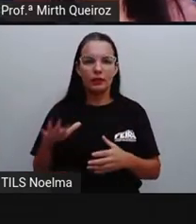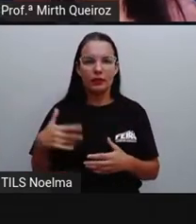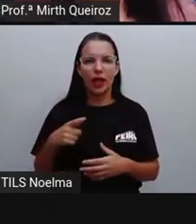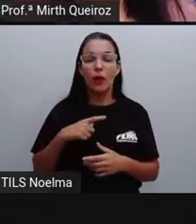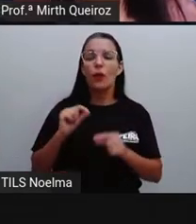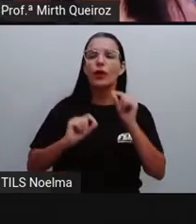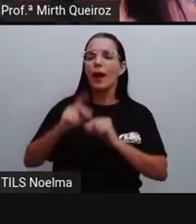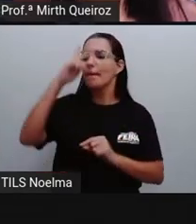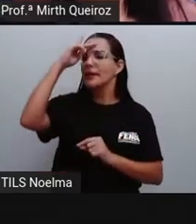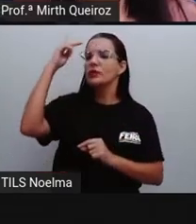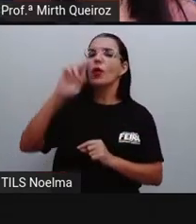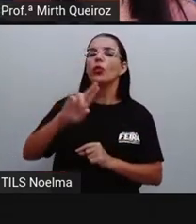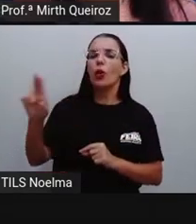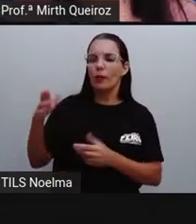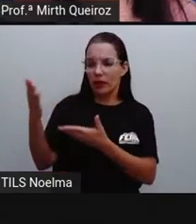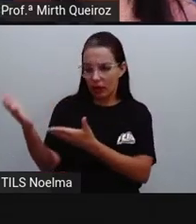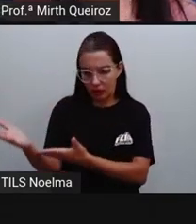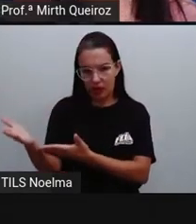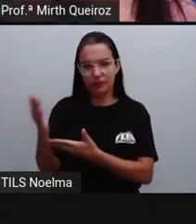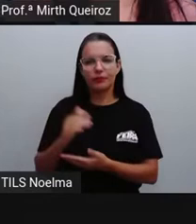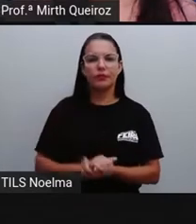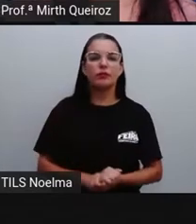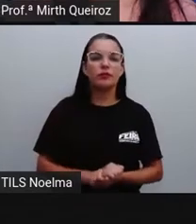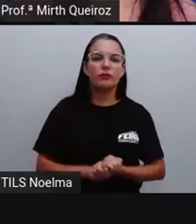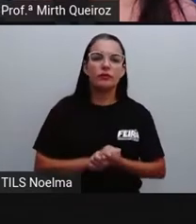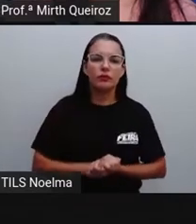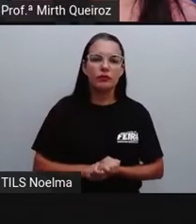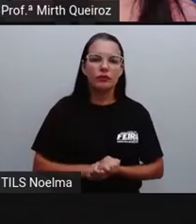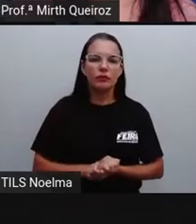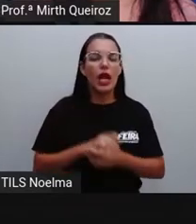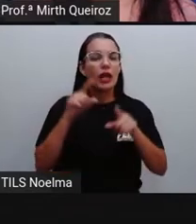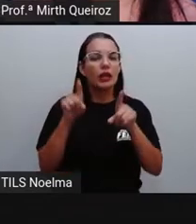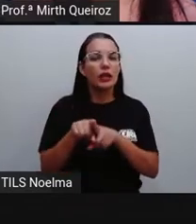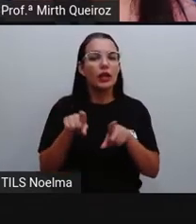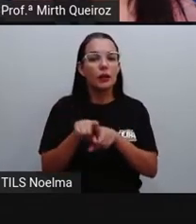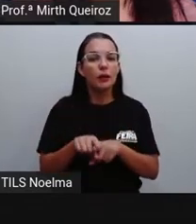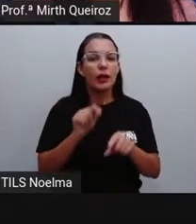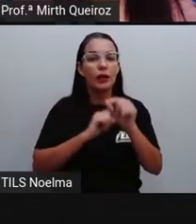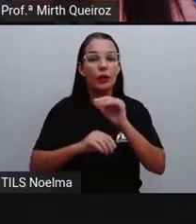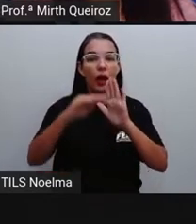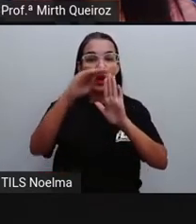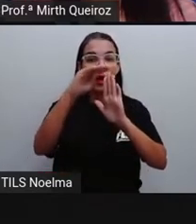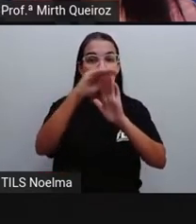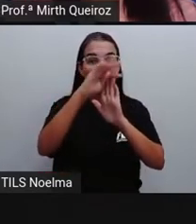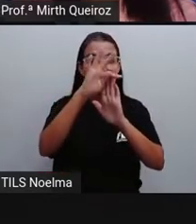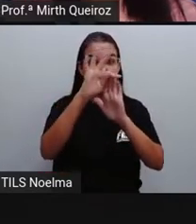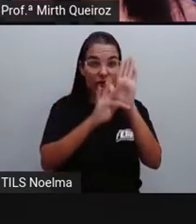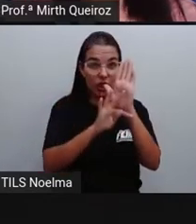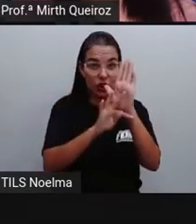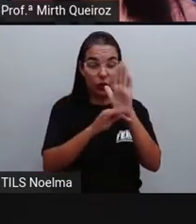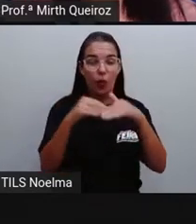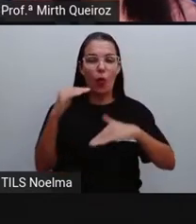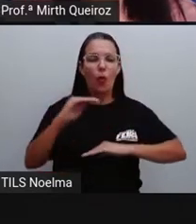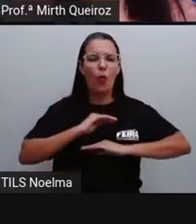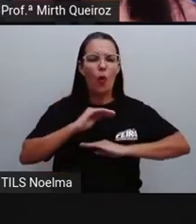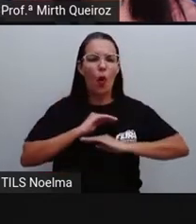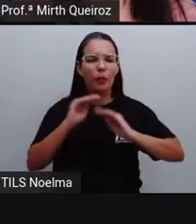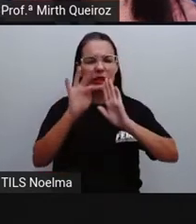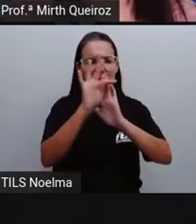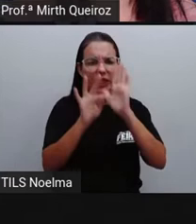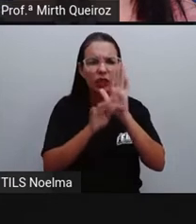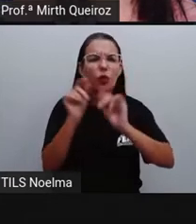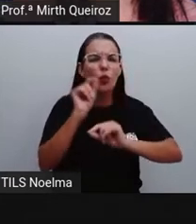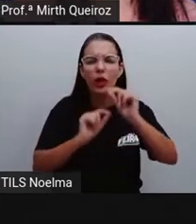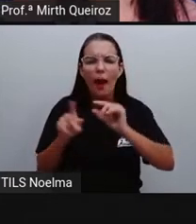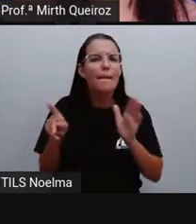apresentar quem é esse destinatário. O corpo do texto, que é a própria carta em si, como eu disse